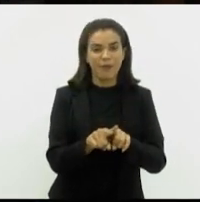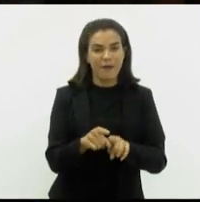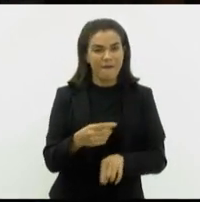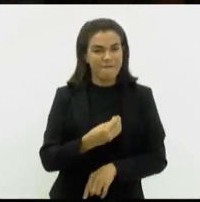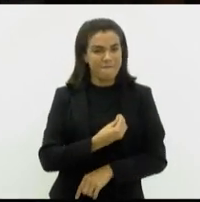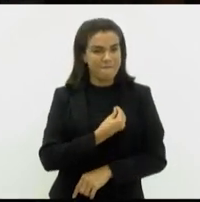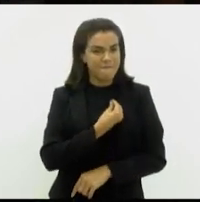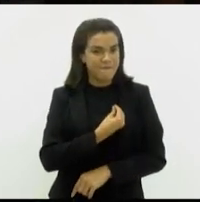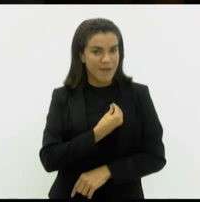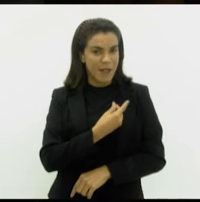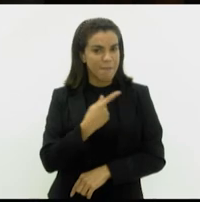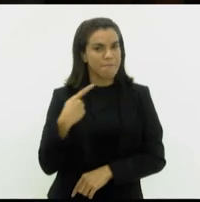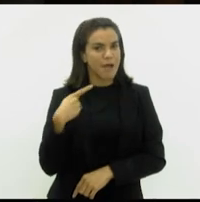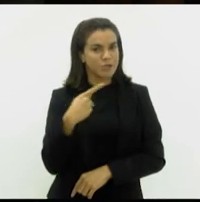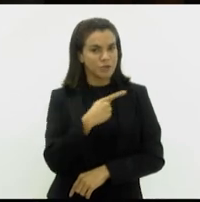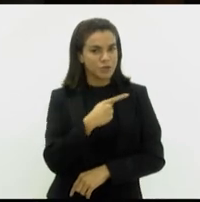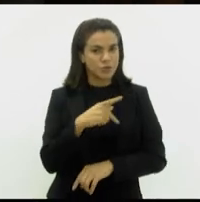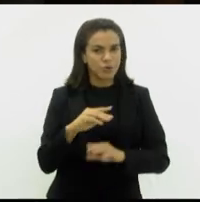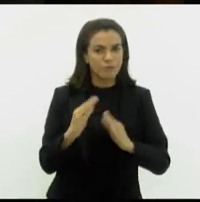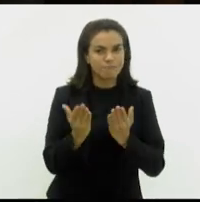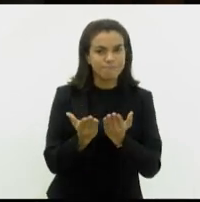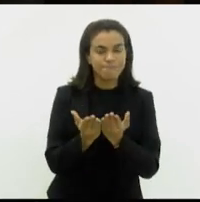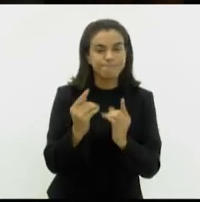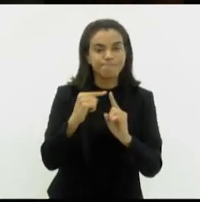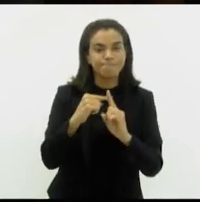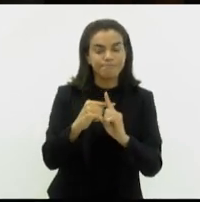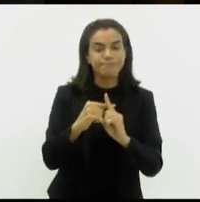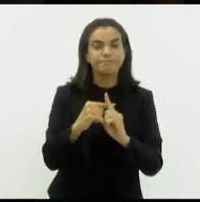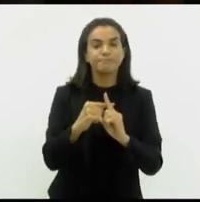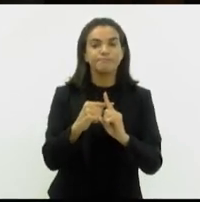veia como pastor evangélico da igreja